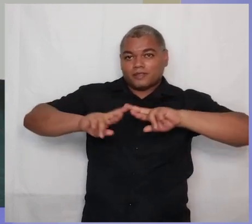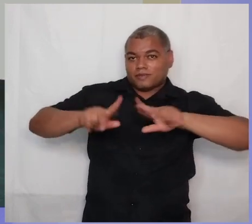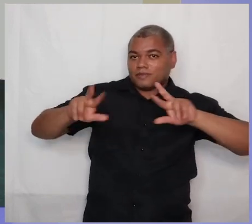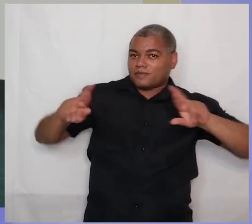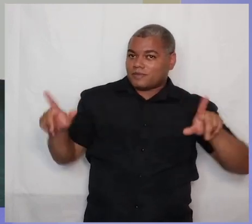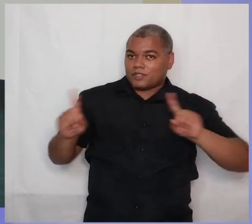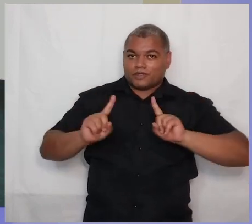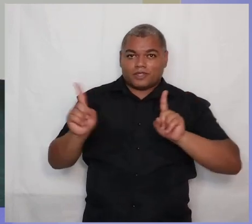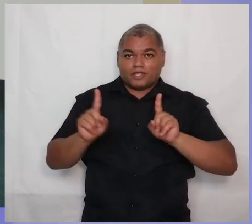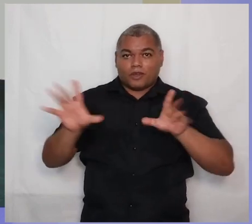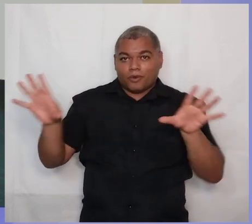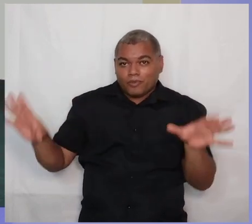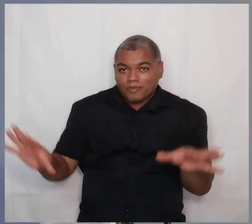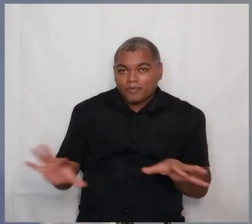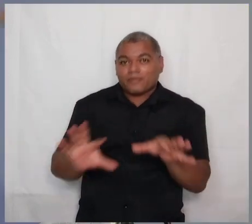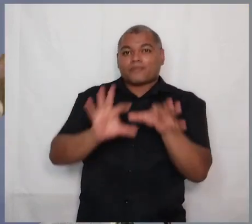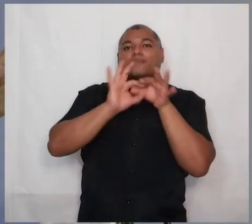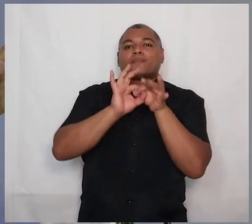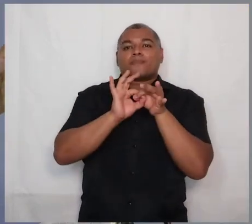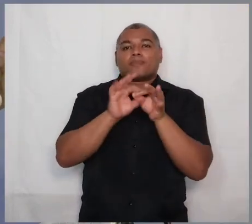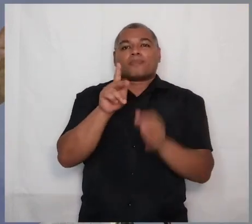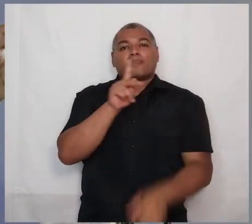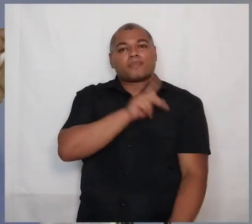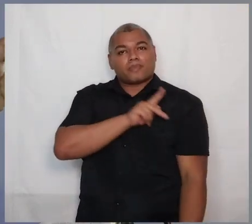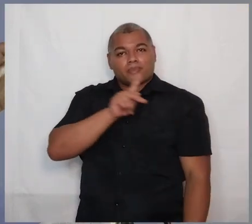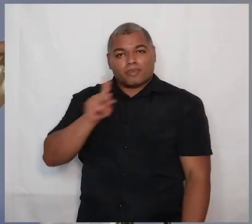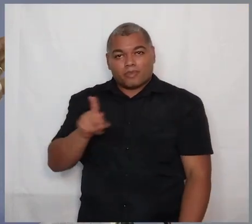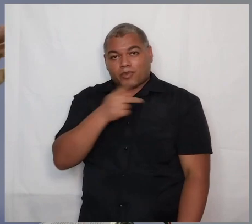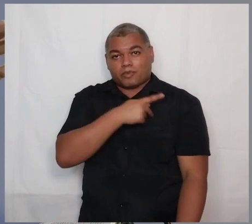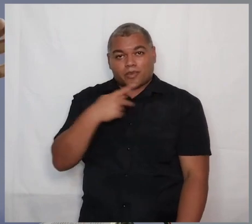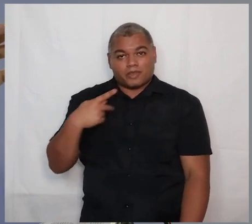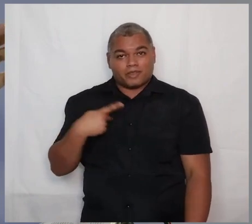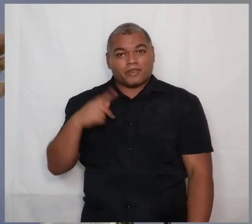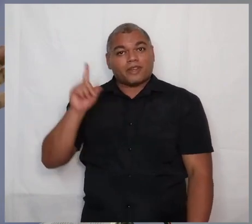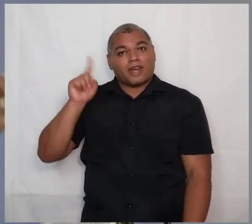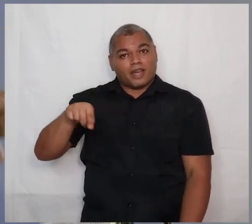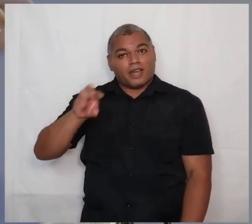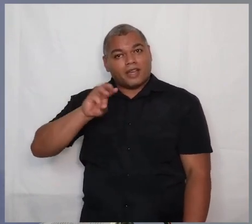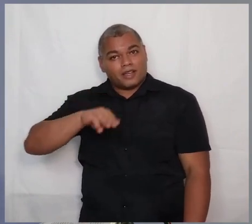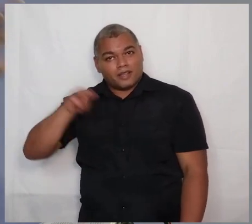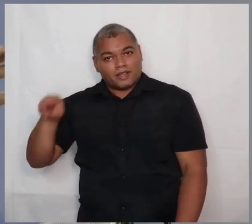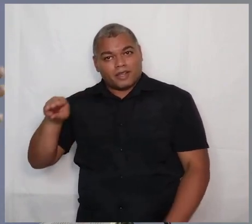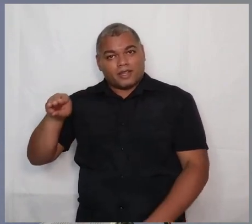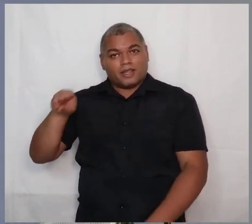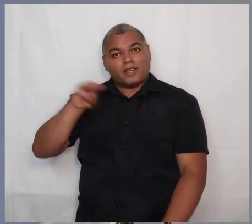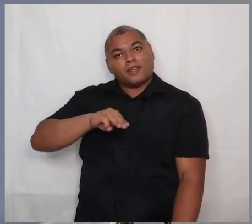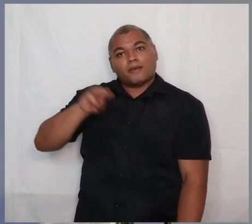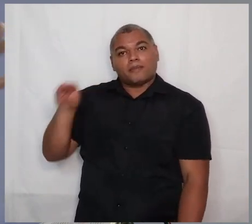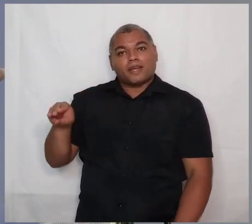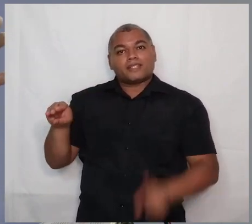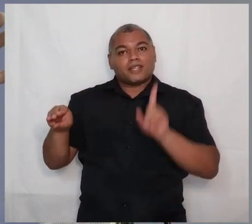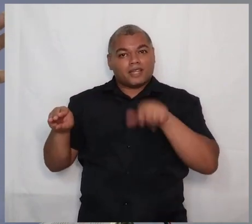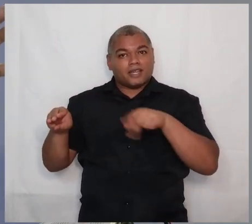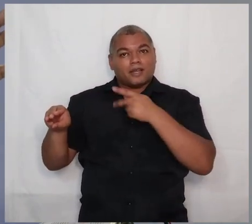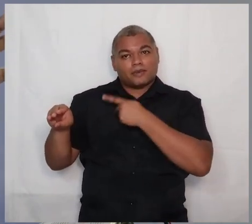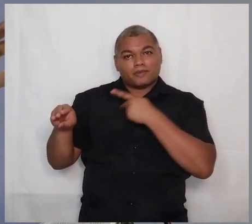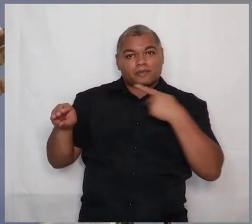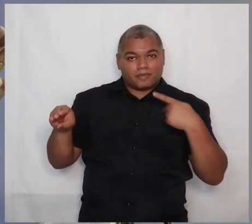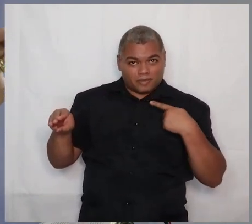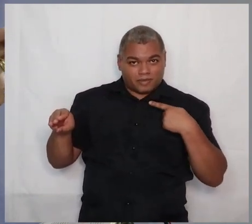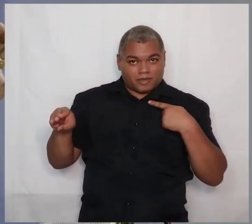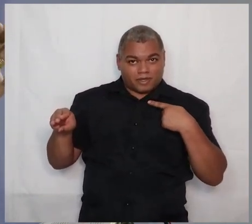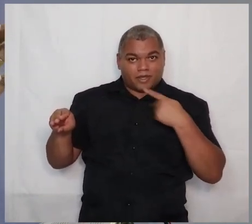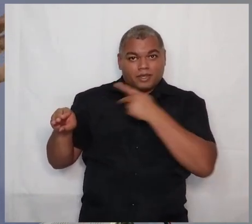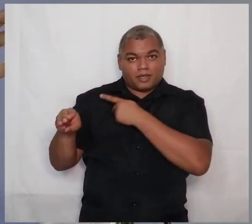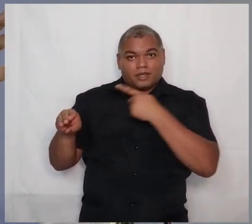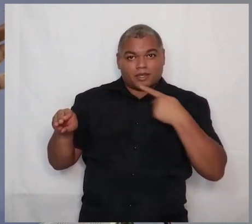mas é uma mesma categoria. Os pastores são mestres. Os mestres são pastores. Todo pastor deve ser um